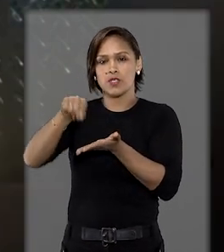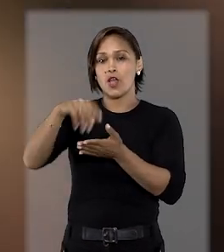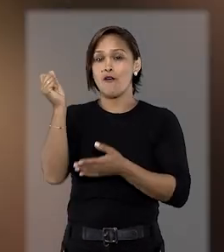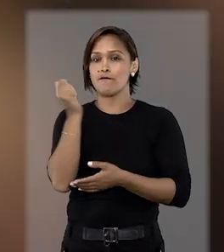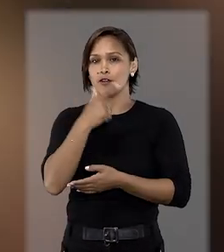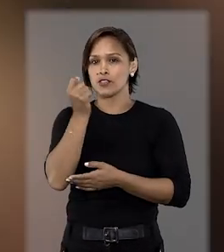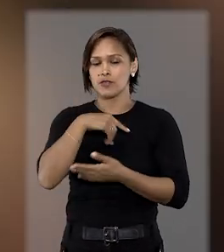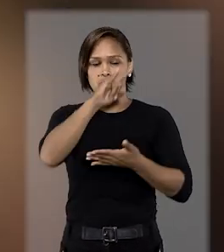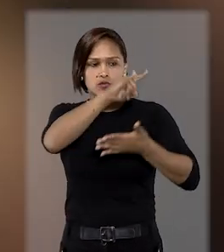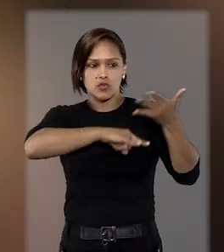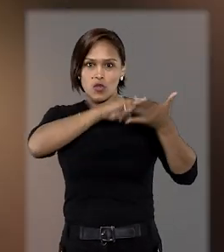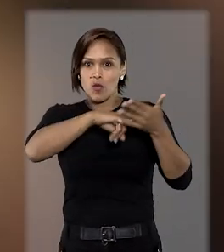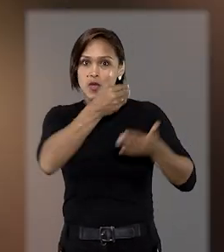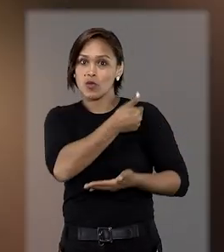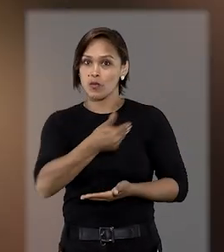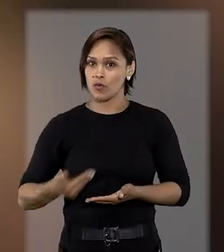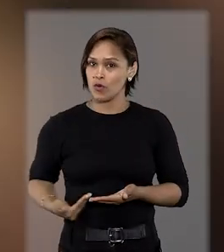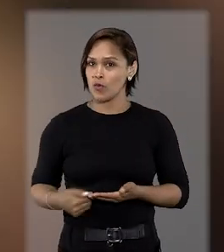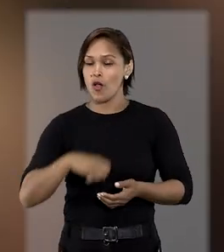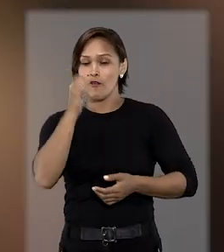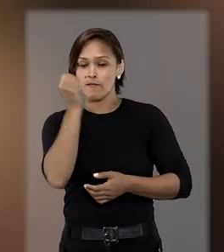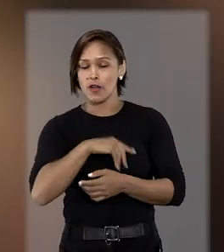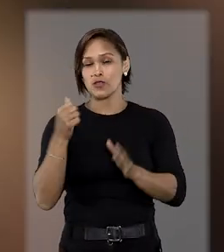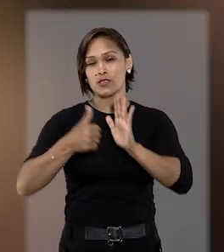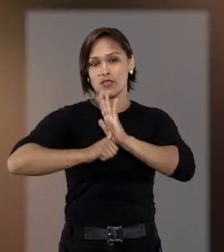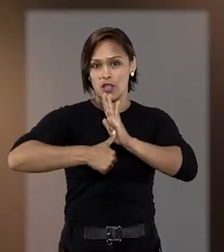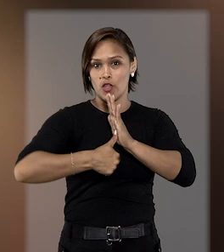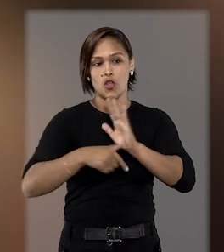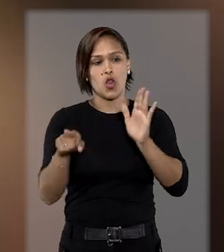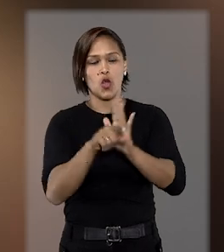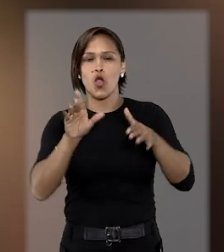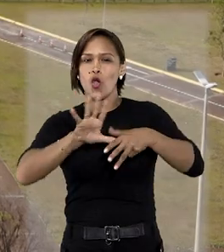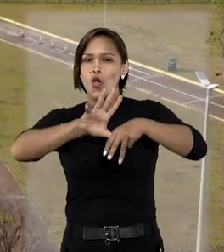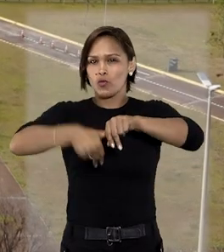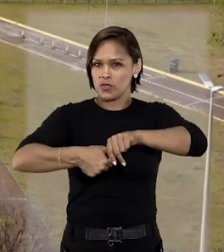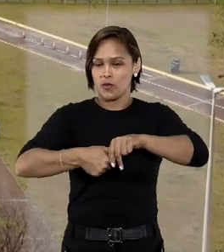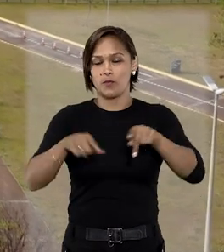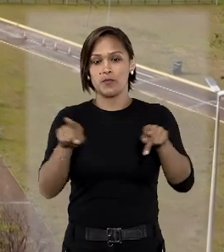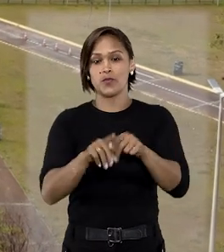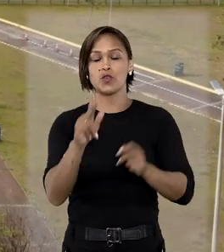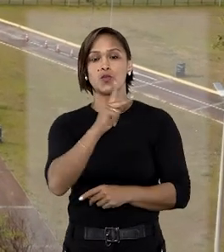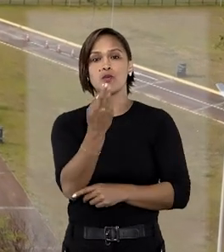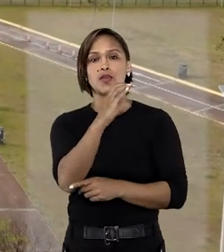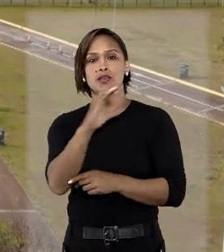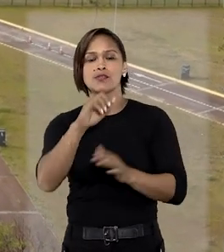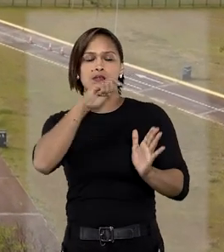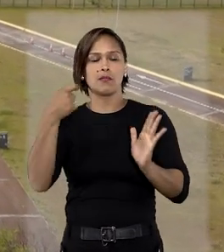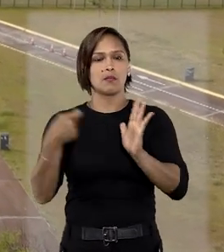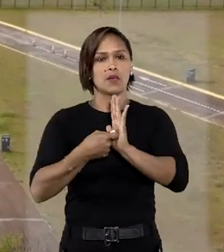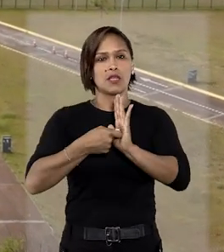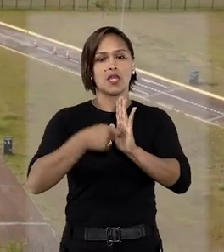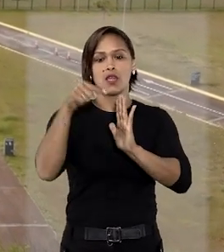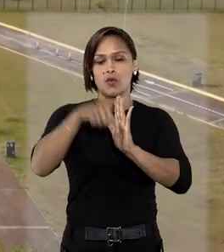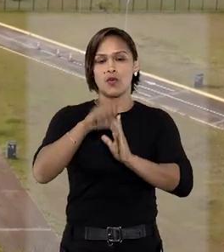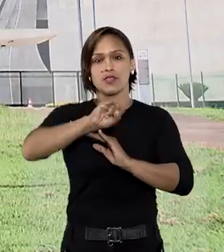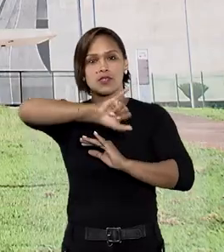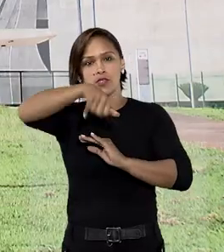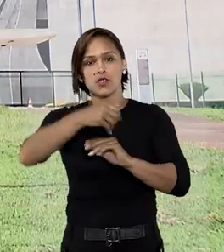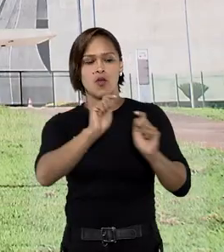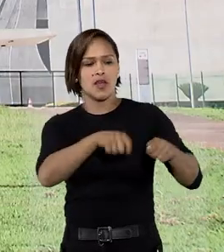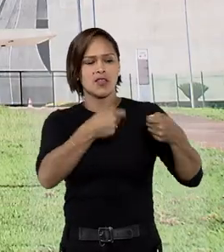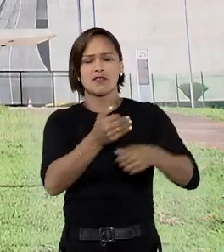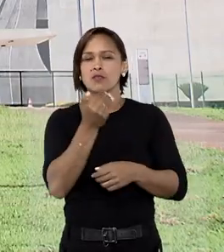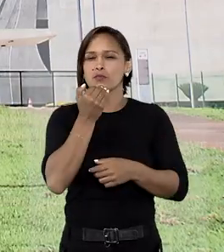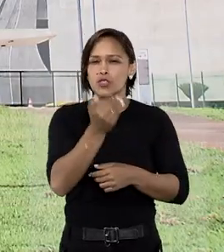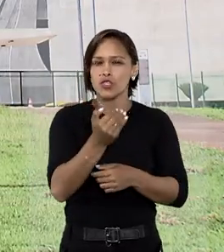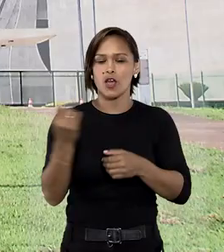falsificação de documento público, falsidade ideológica e corrupção. No habeas corpus, impetrado no STJ, a defesa pedia